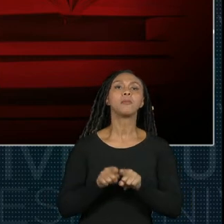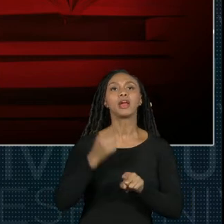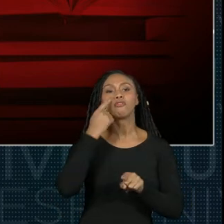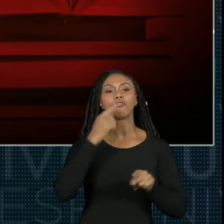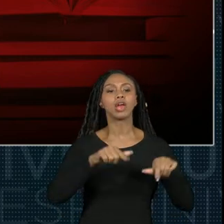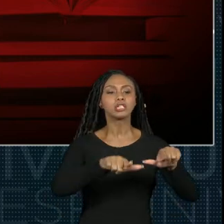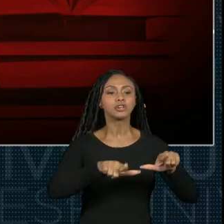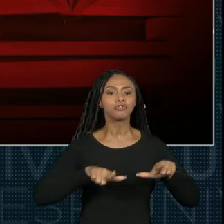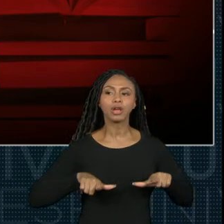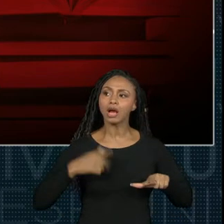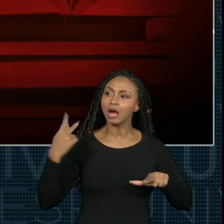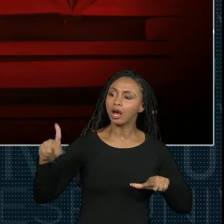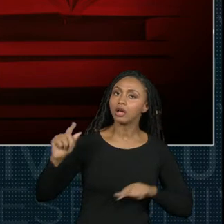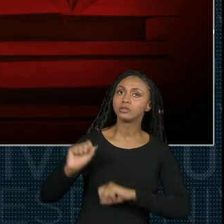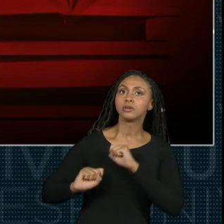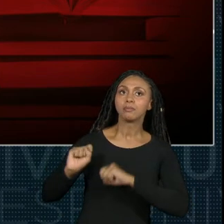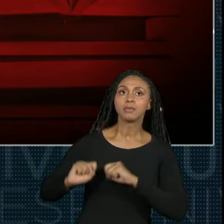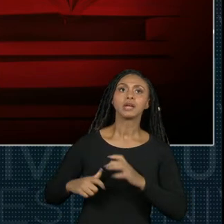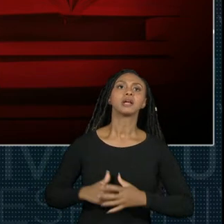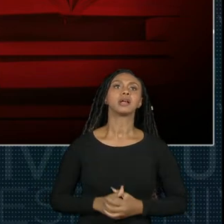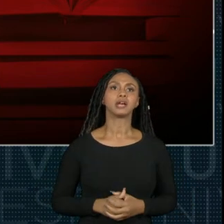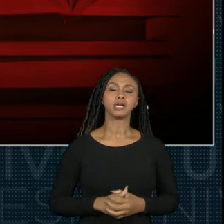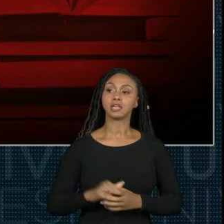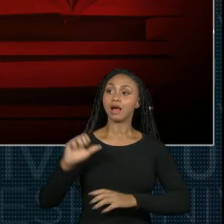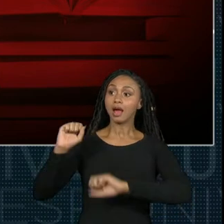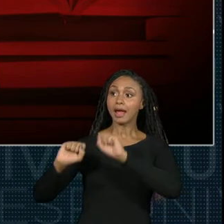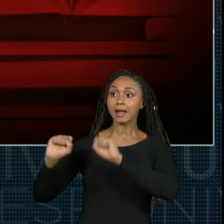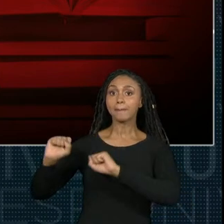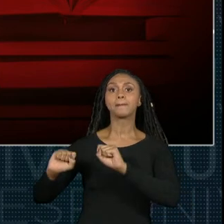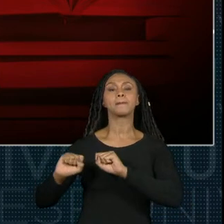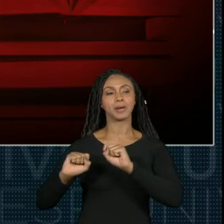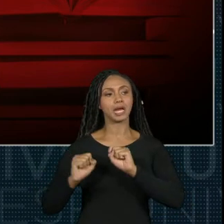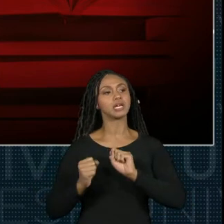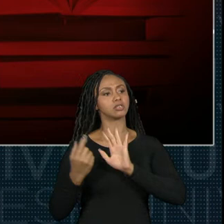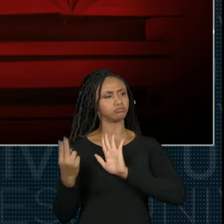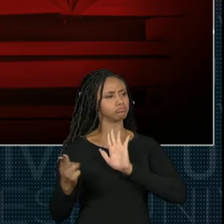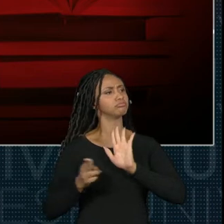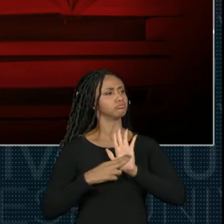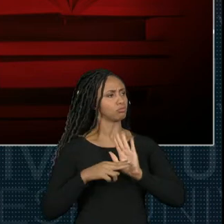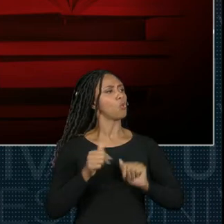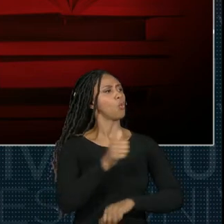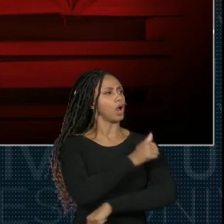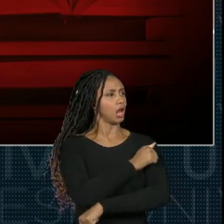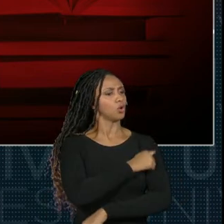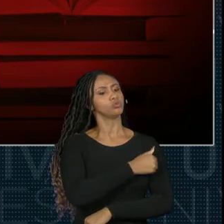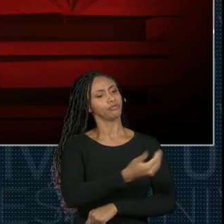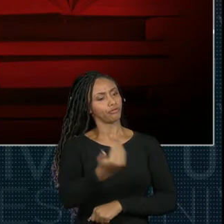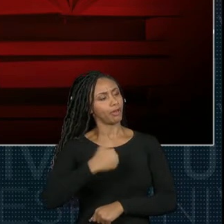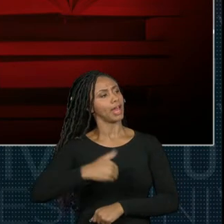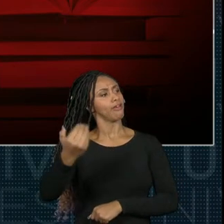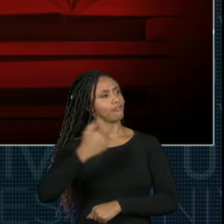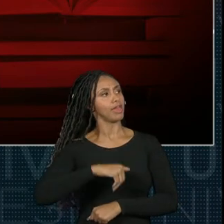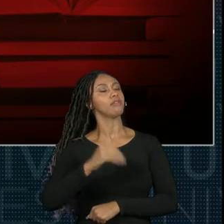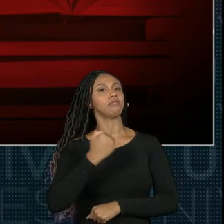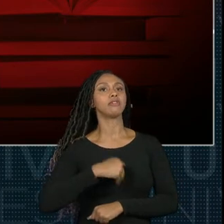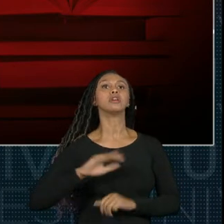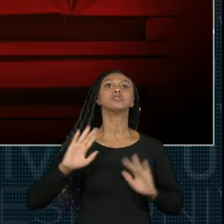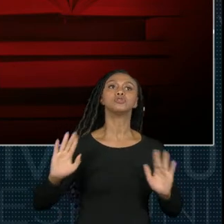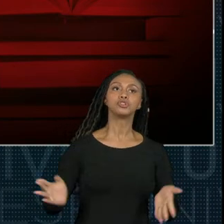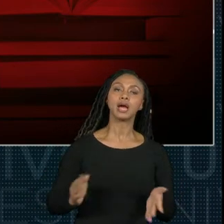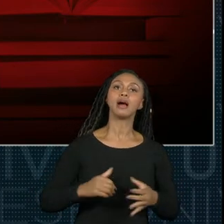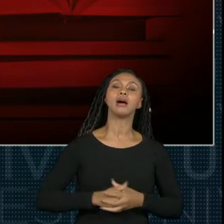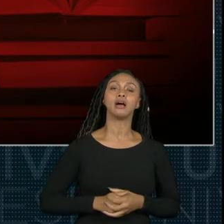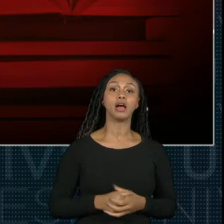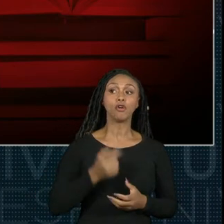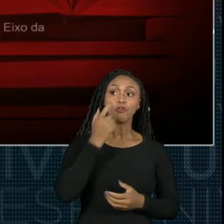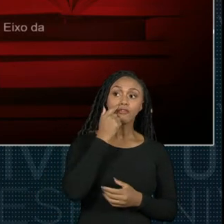as atividades que a empresa declara que o aluno realizou vão ser verificadas para ver se elas têm a ver com o escopo do eixo da